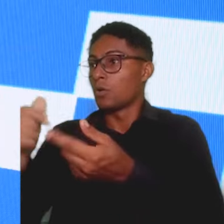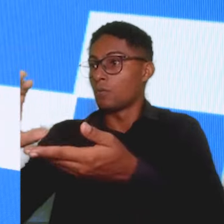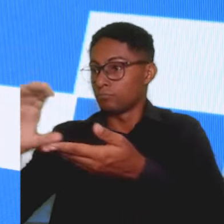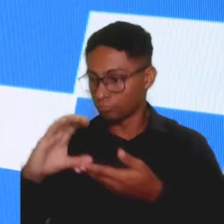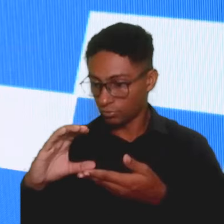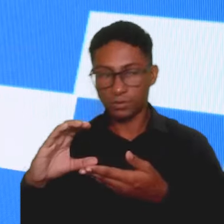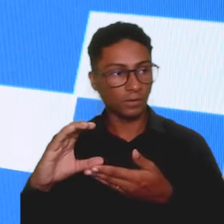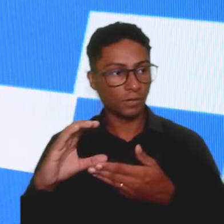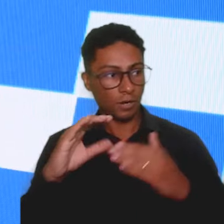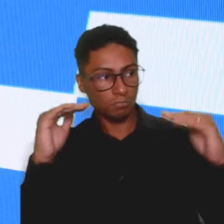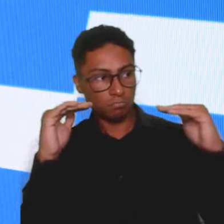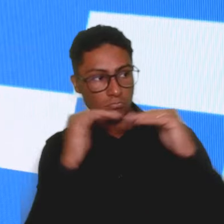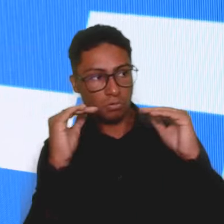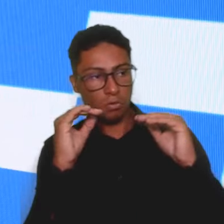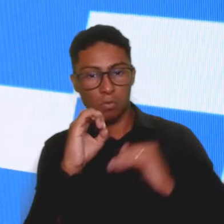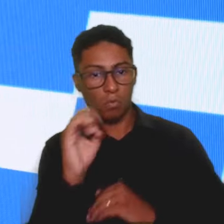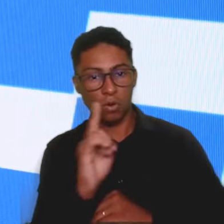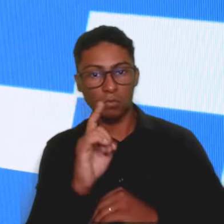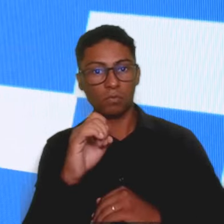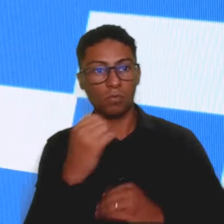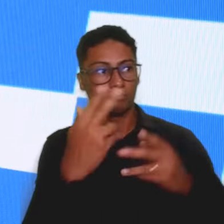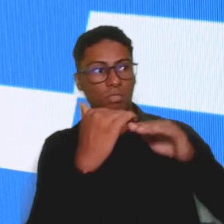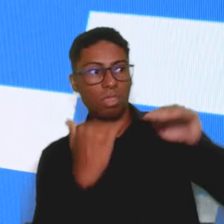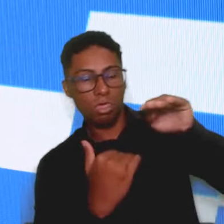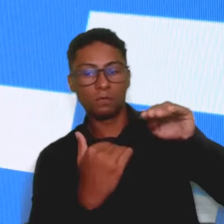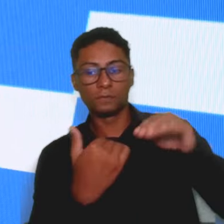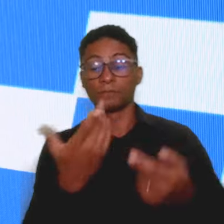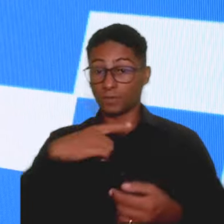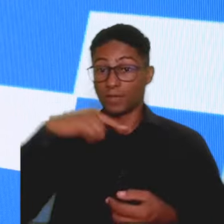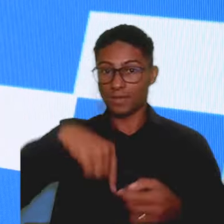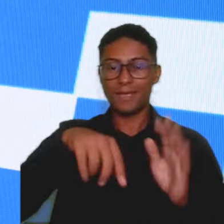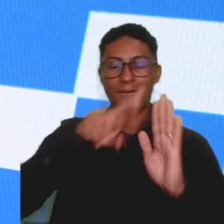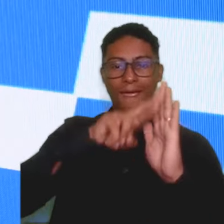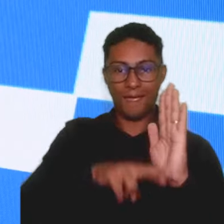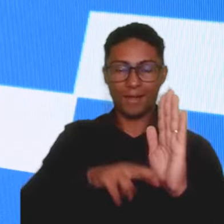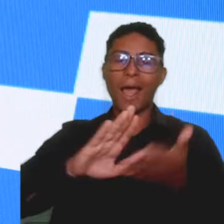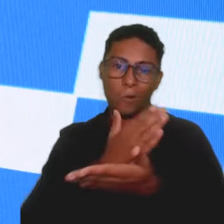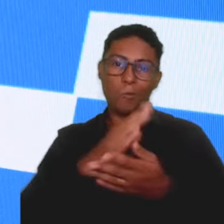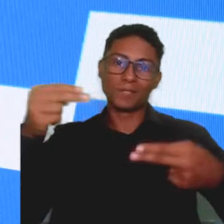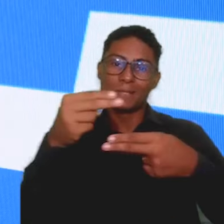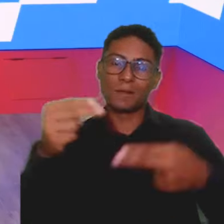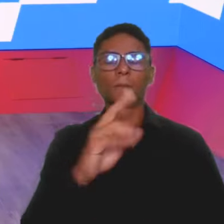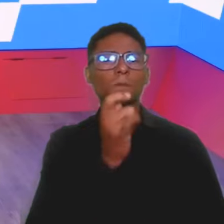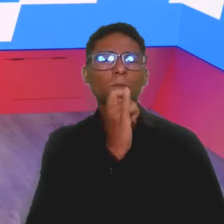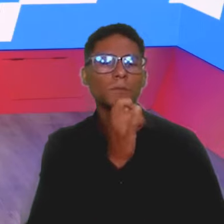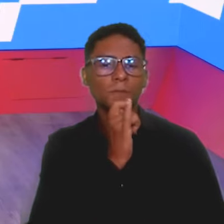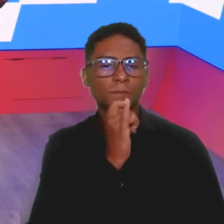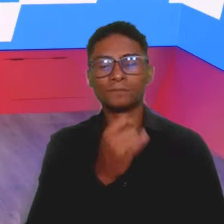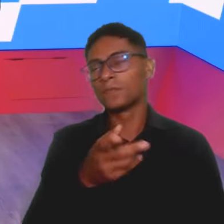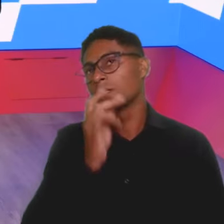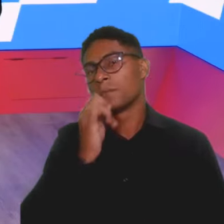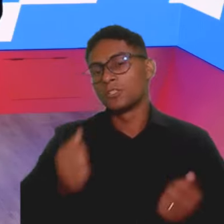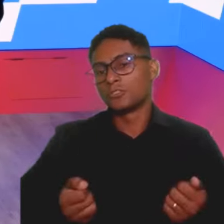utiliza aqui no SEBREA algumas regrinhas que a gente passa para os empresários. Então, um exemplo, muitas vezes vão pegar uma